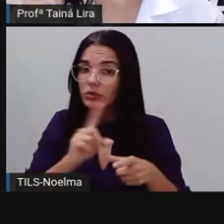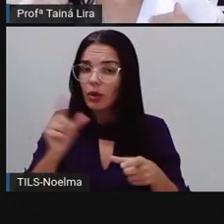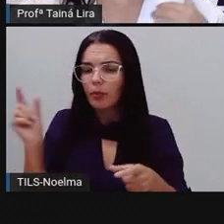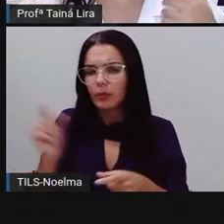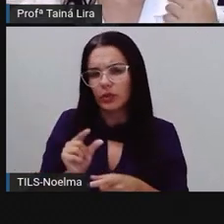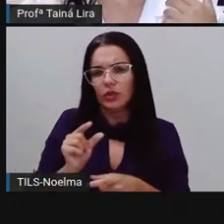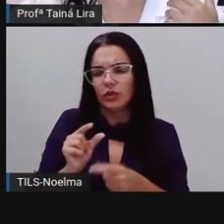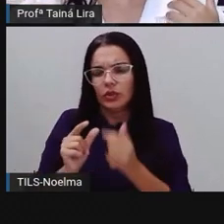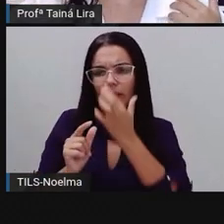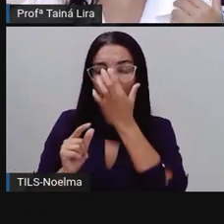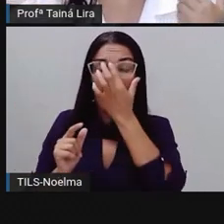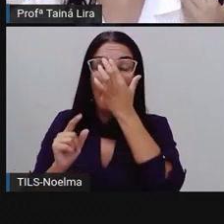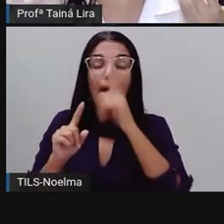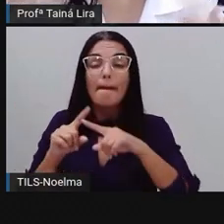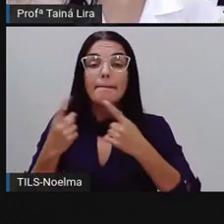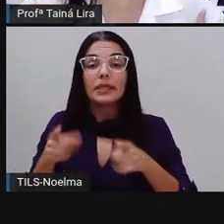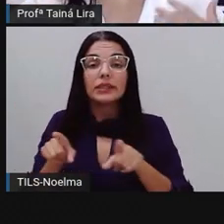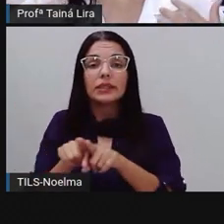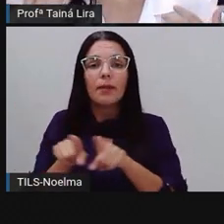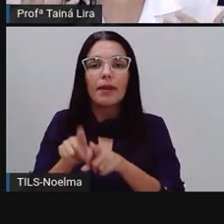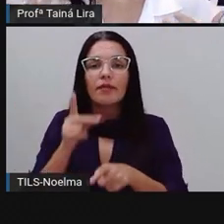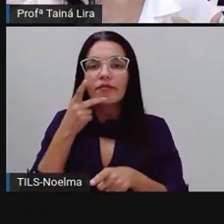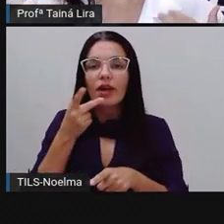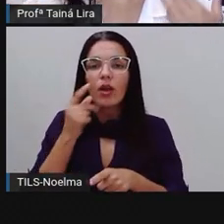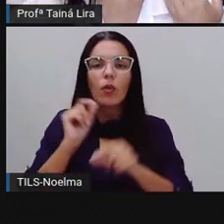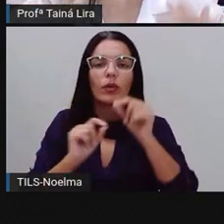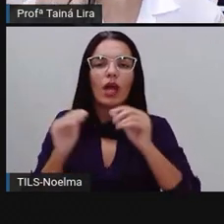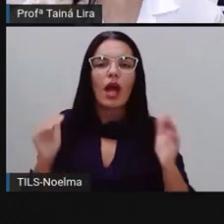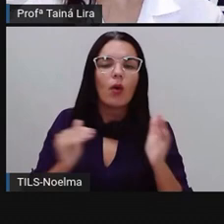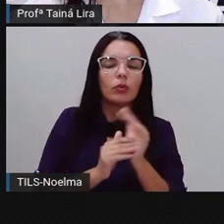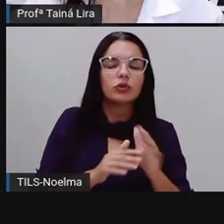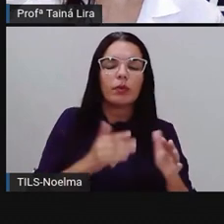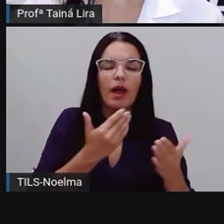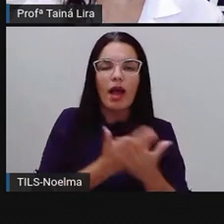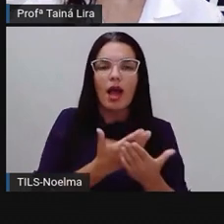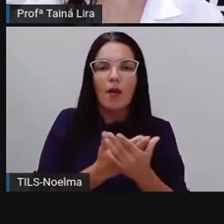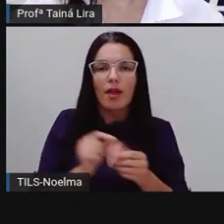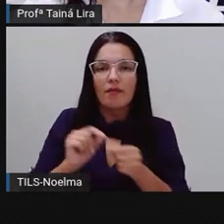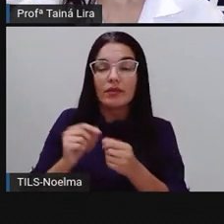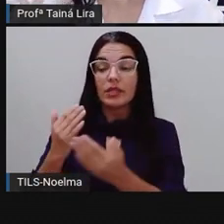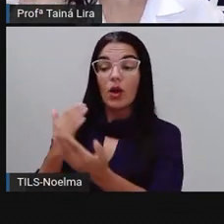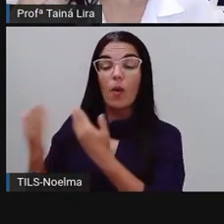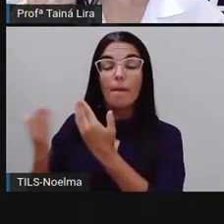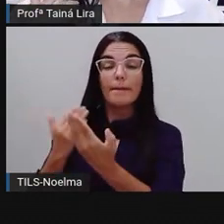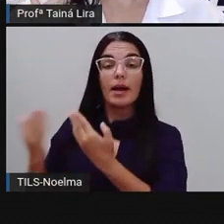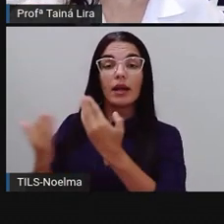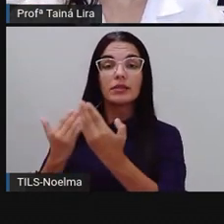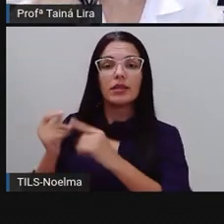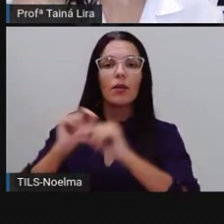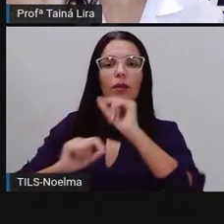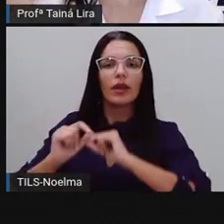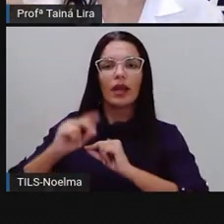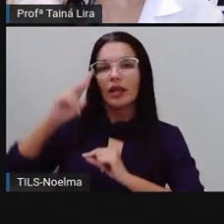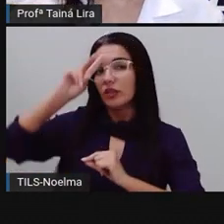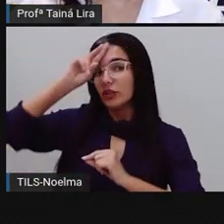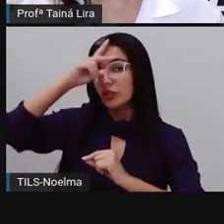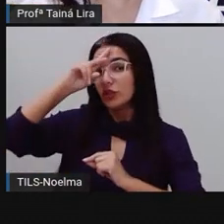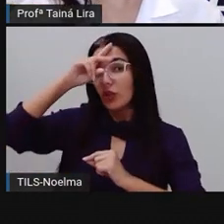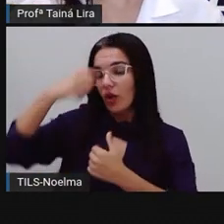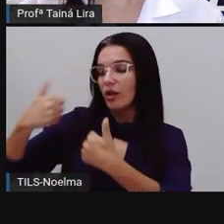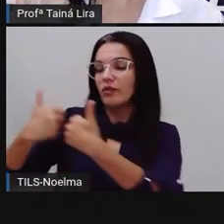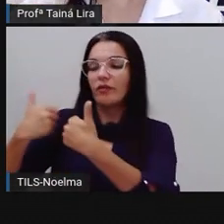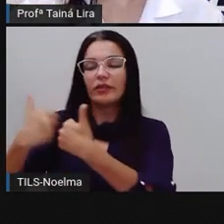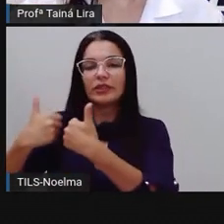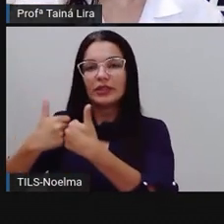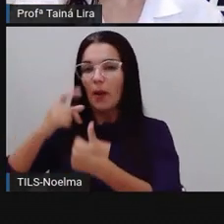A Pró até falou na última aula, deu exemplo, fazendo a comparação aí com a história do Reizinho Mandão,